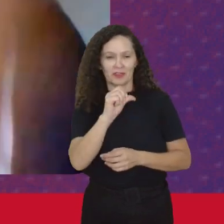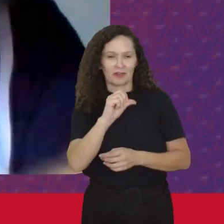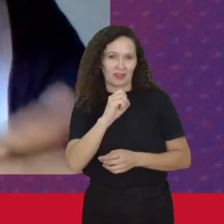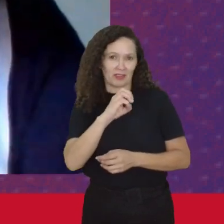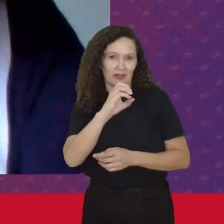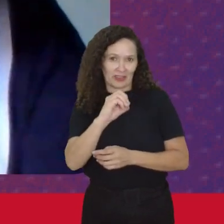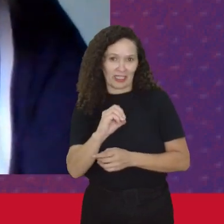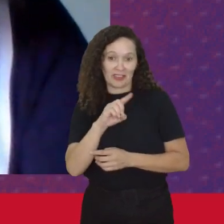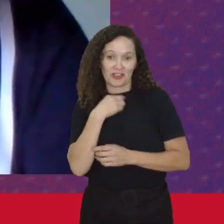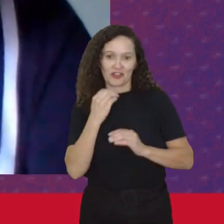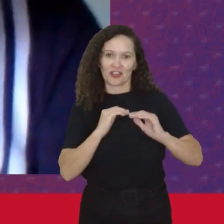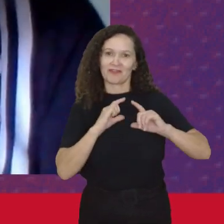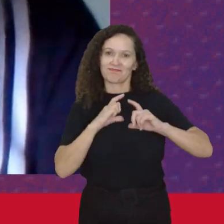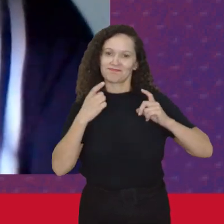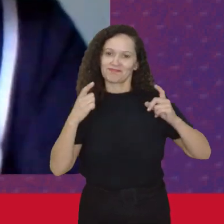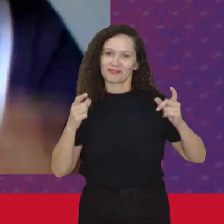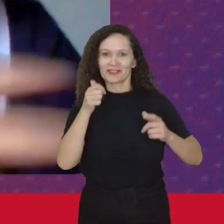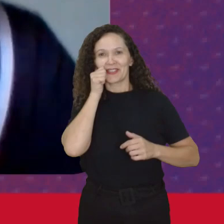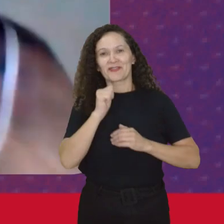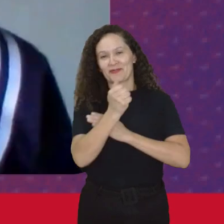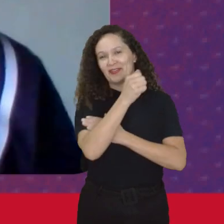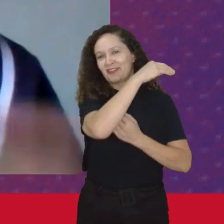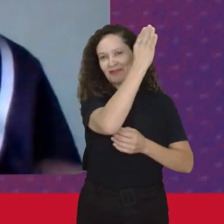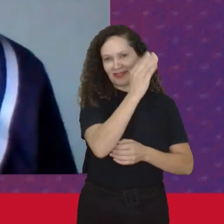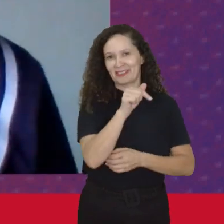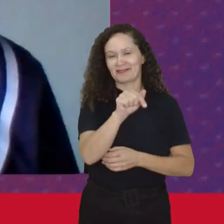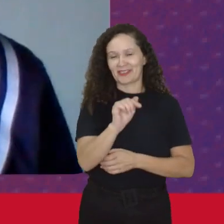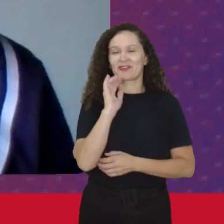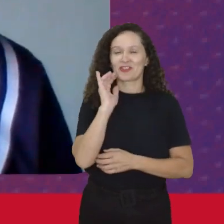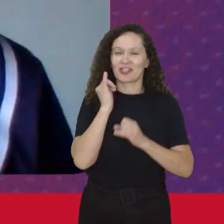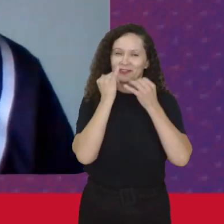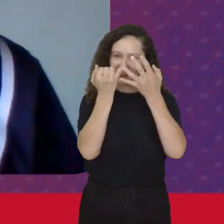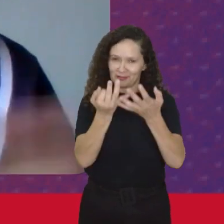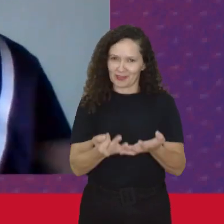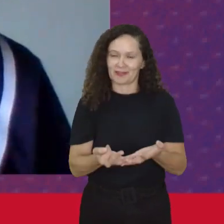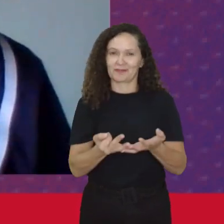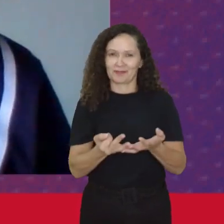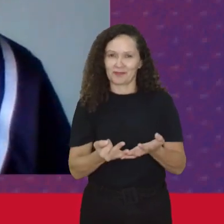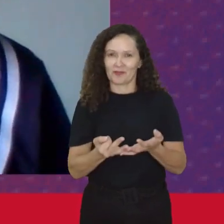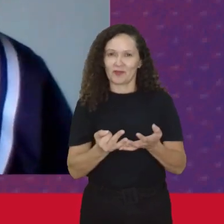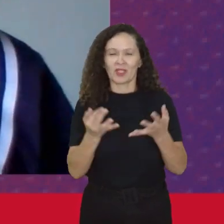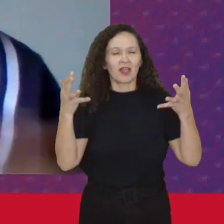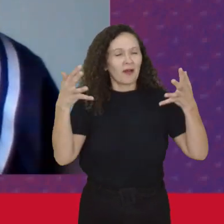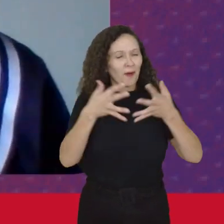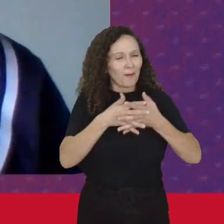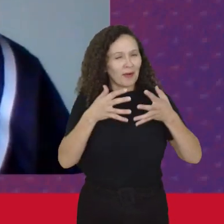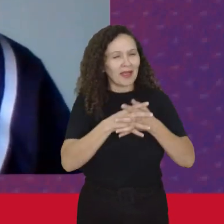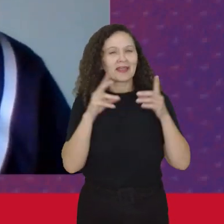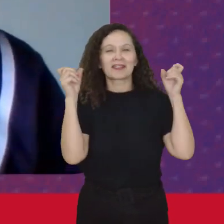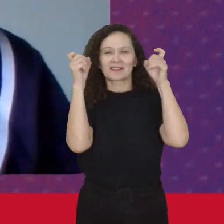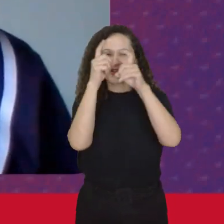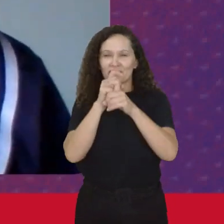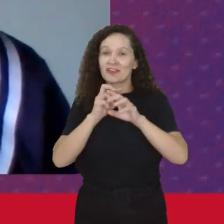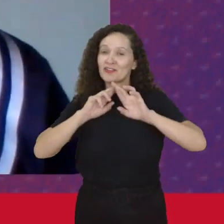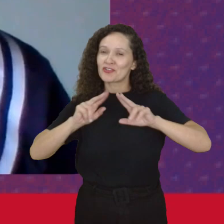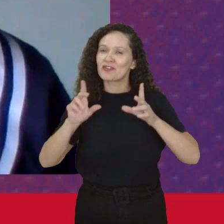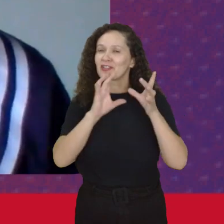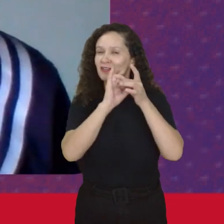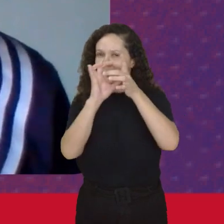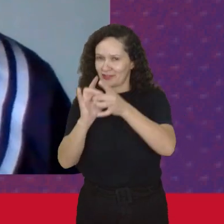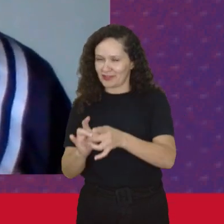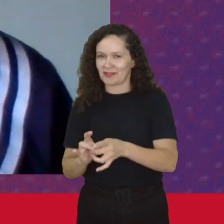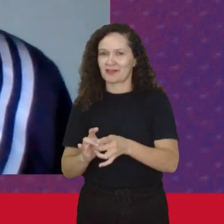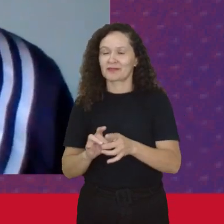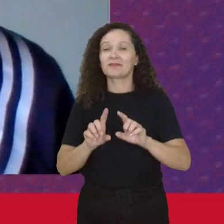estávamos crescendo Então também Aquilo que eu já falei Em algum momento Da complexidade Dos diferentes contextos